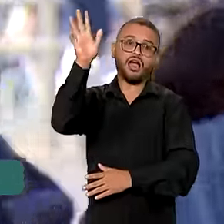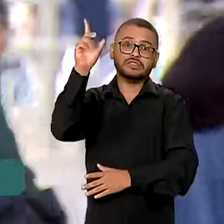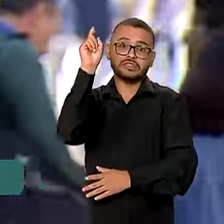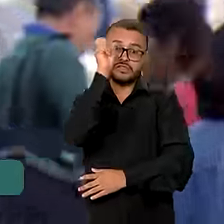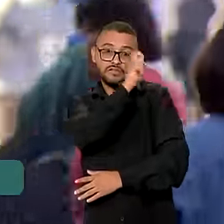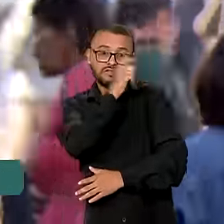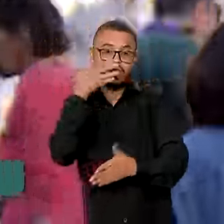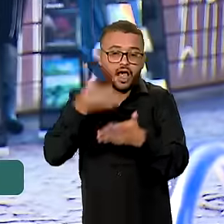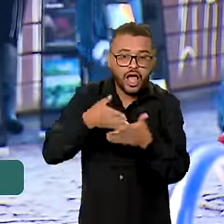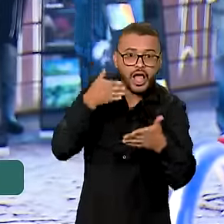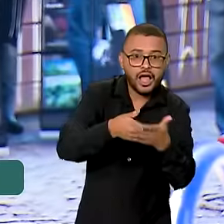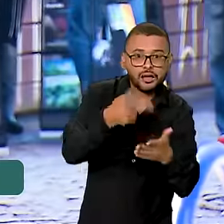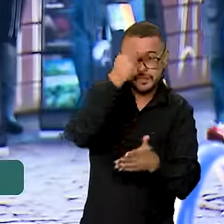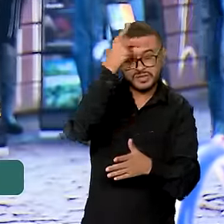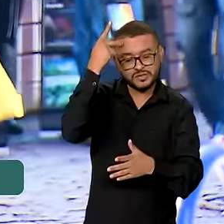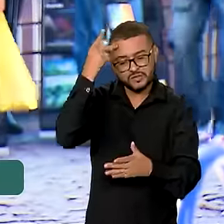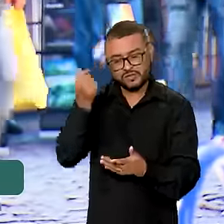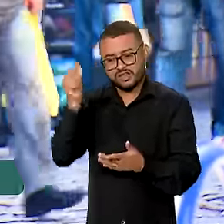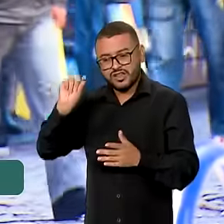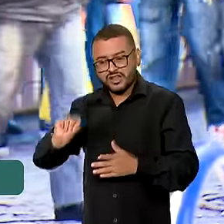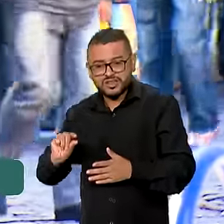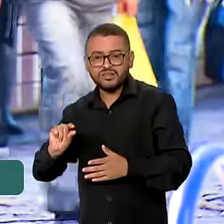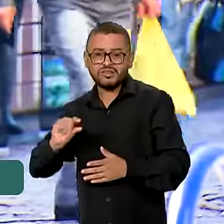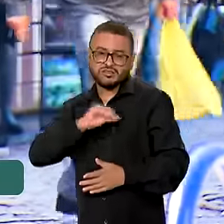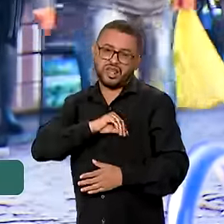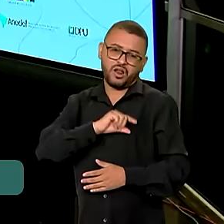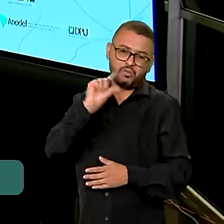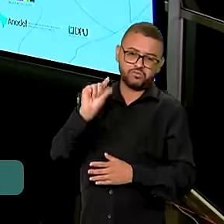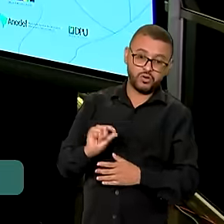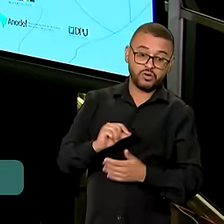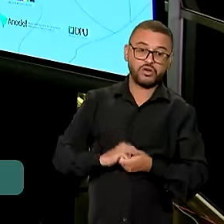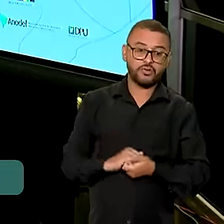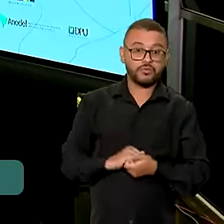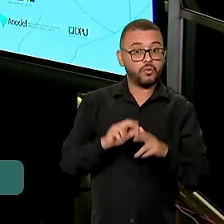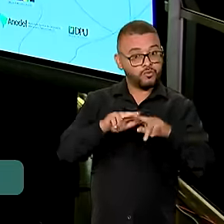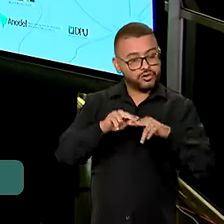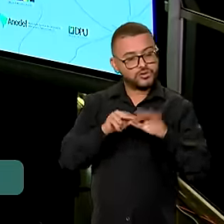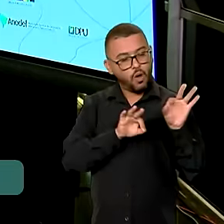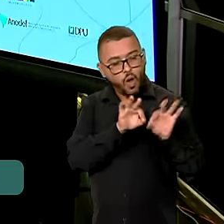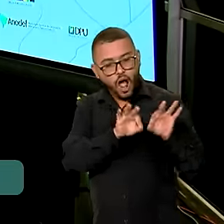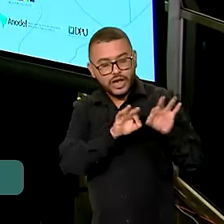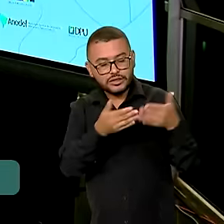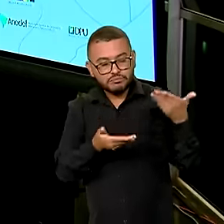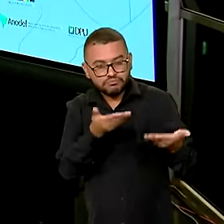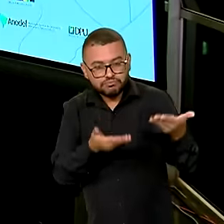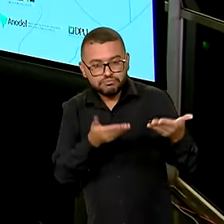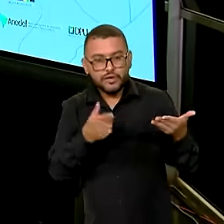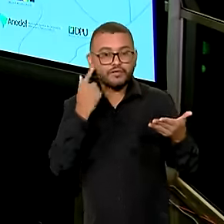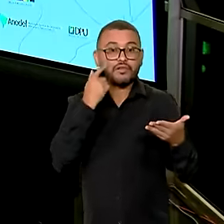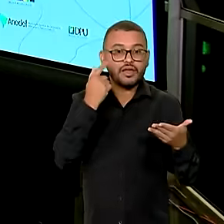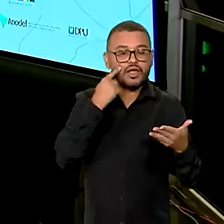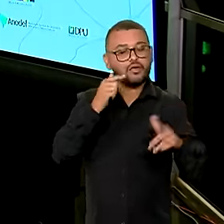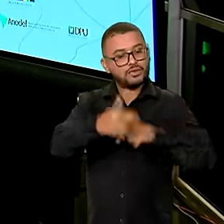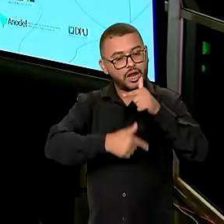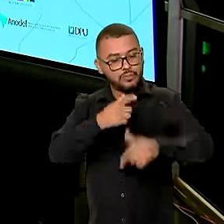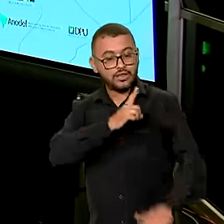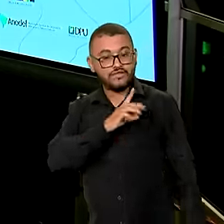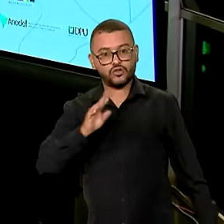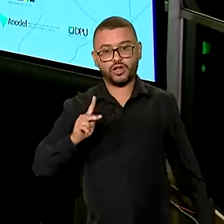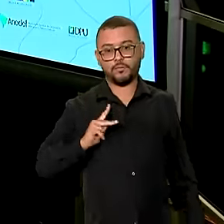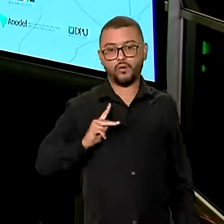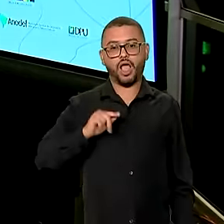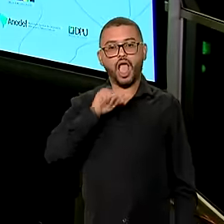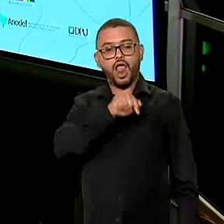limitam o acesso de quem tem menos condições financeiras. É para equilibrar essa balança que existe o trabalho das defensorias